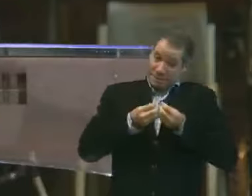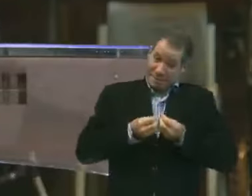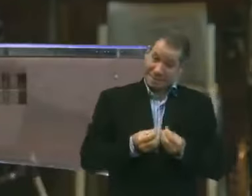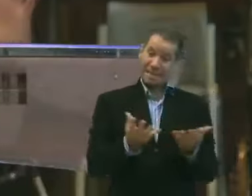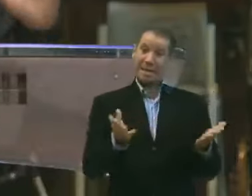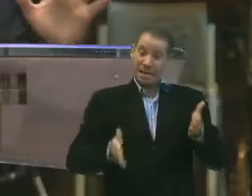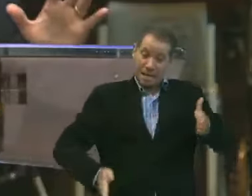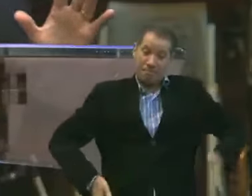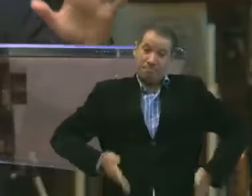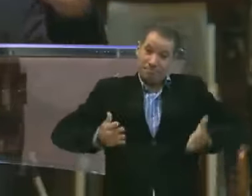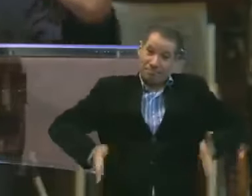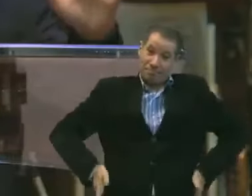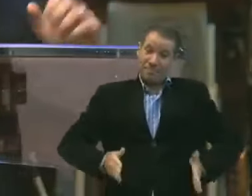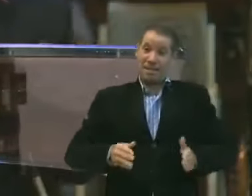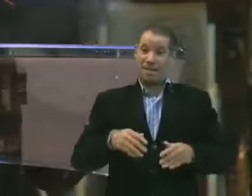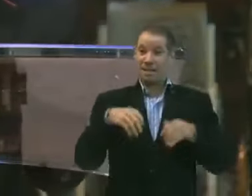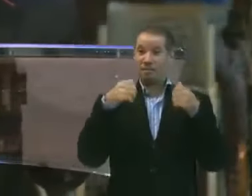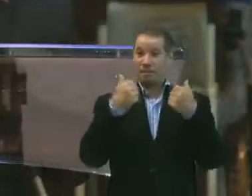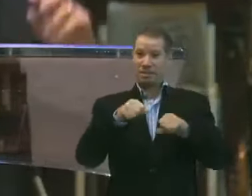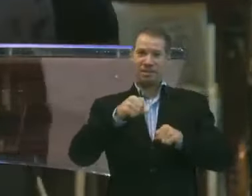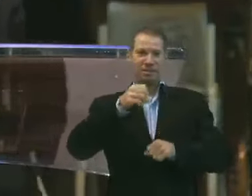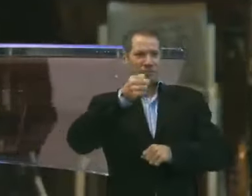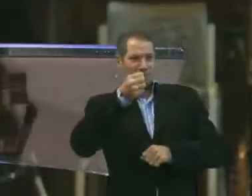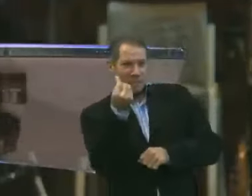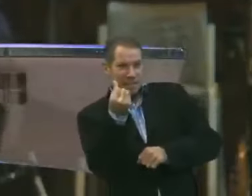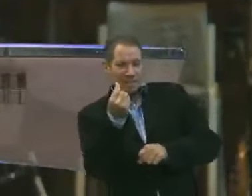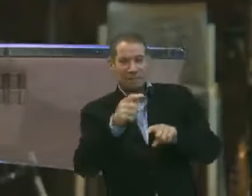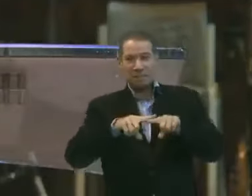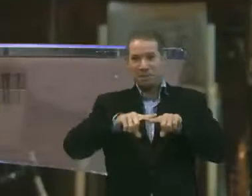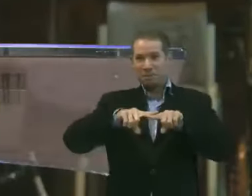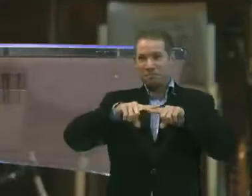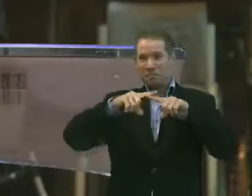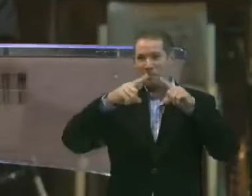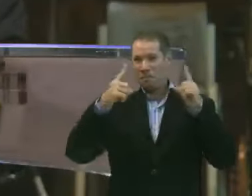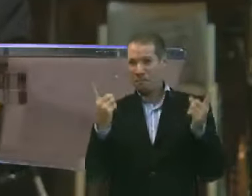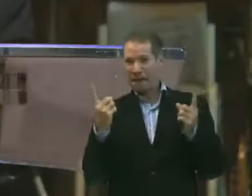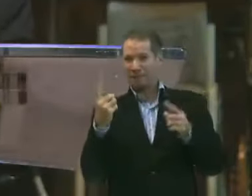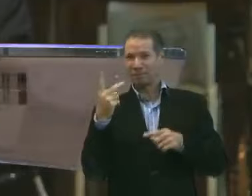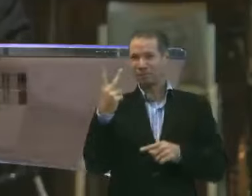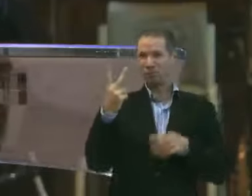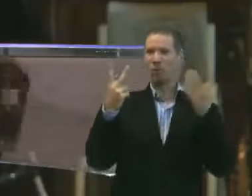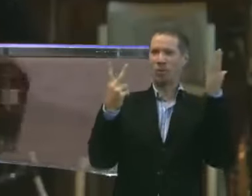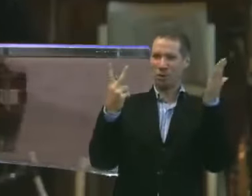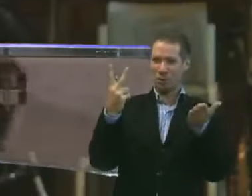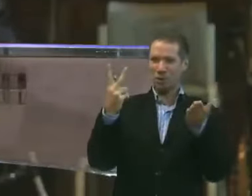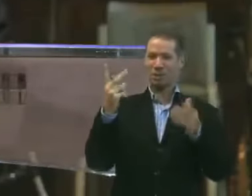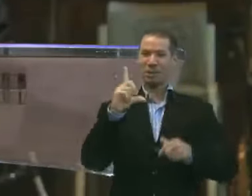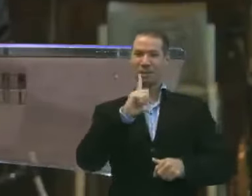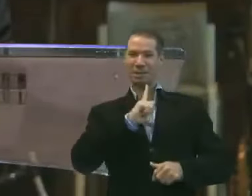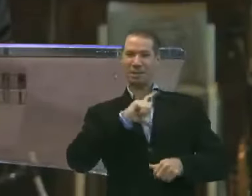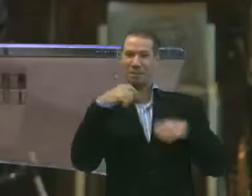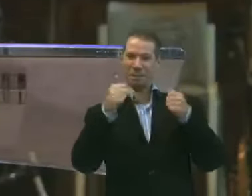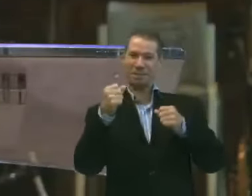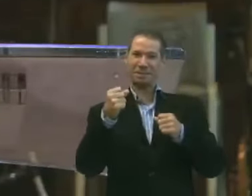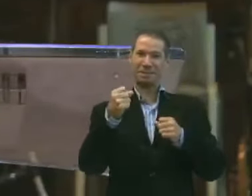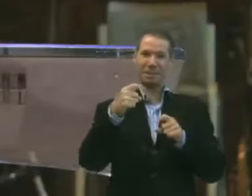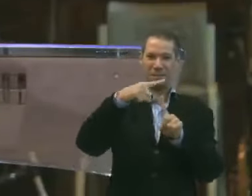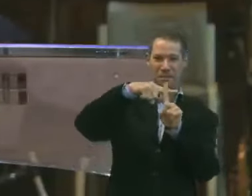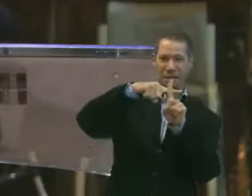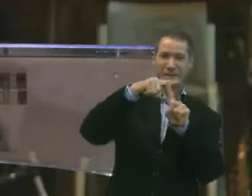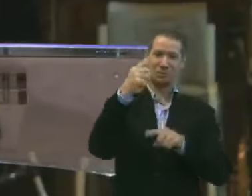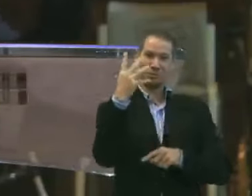essas cadeiras de rodas. Eu preciso levar seis, na verdade. Mas duas eu já consegui. Eu preciso de quatro pessoas